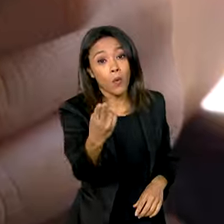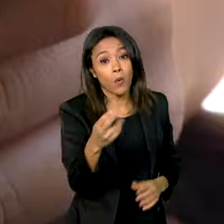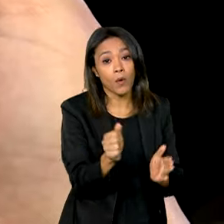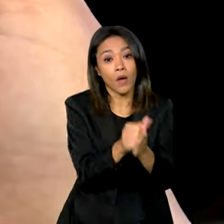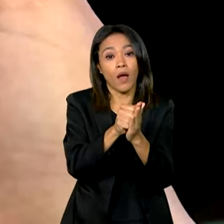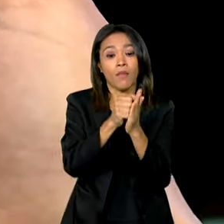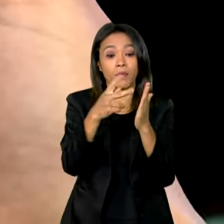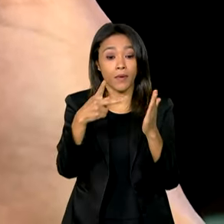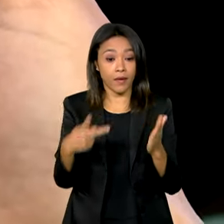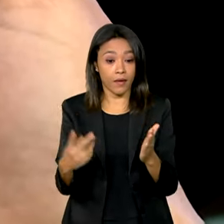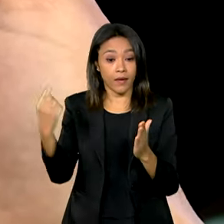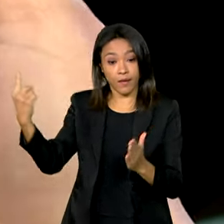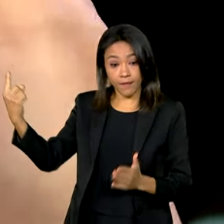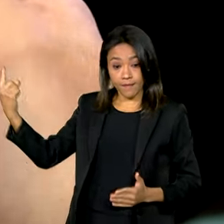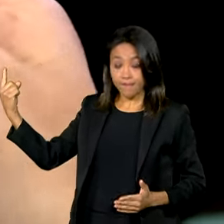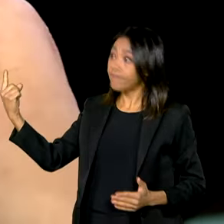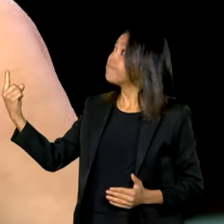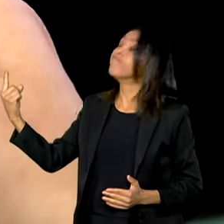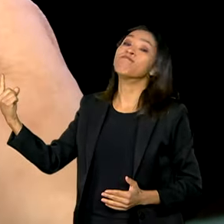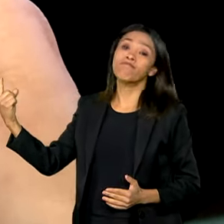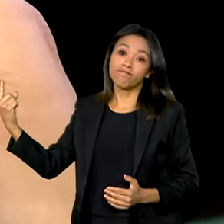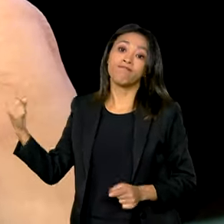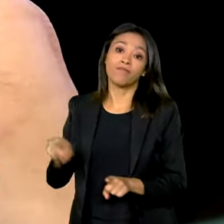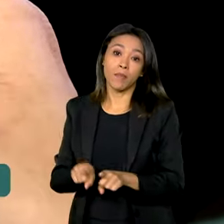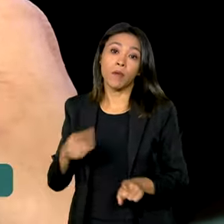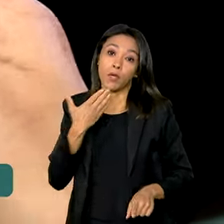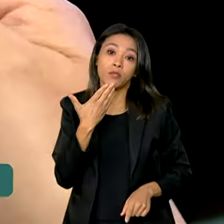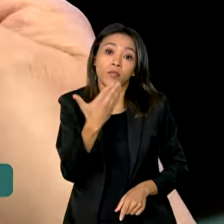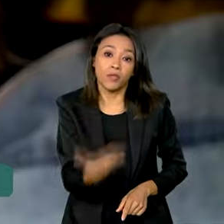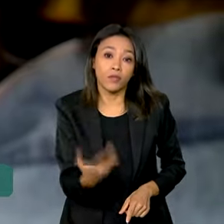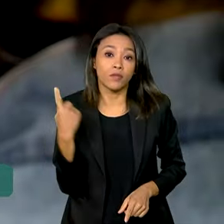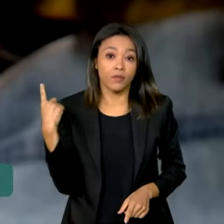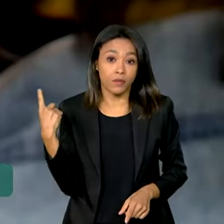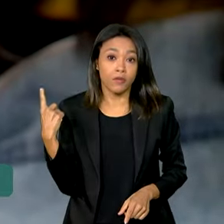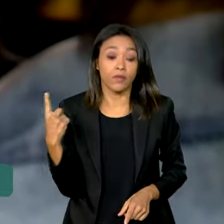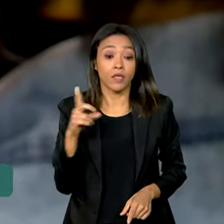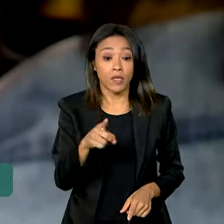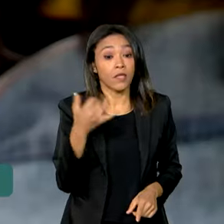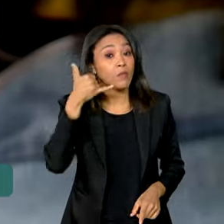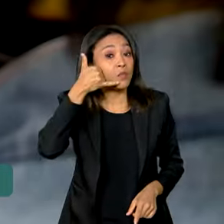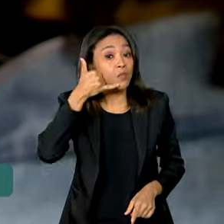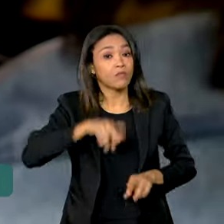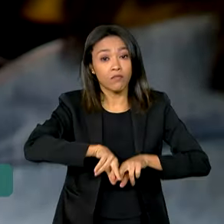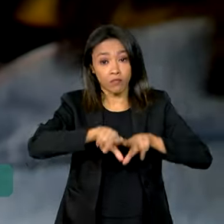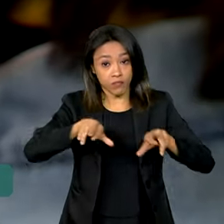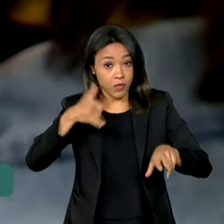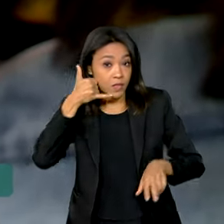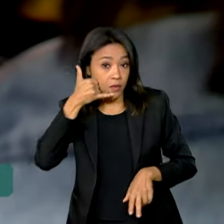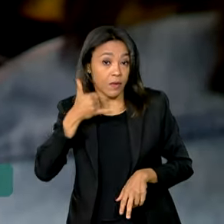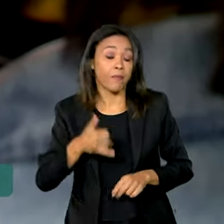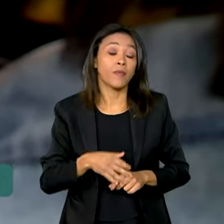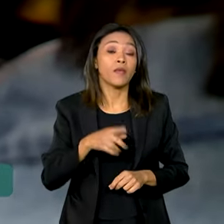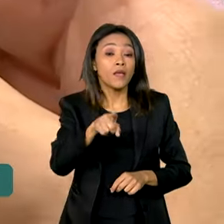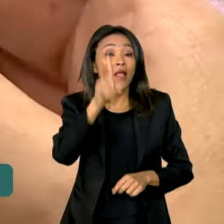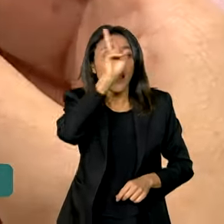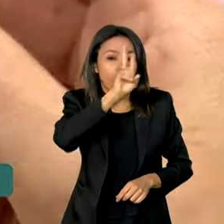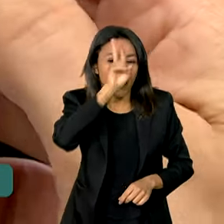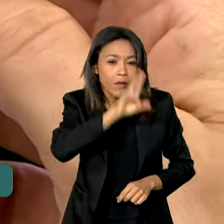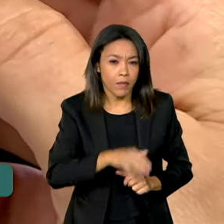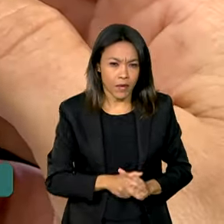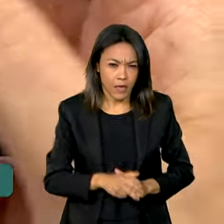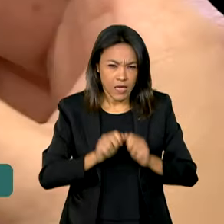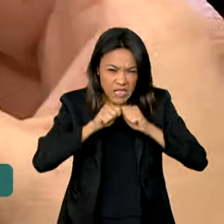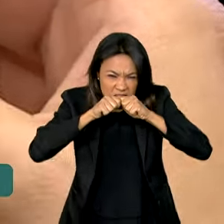aplicativo Carteira de Trabalho Digital disponível para smartphones. E lembre-se que